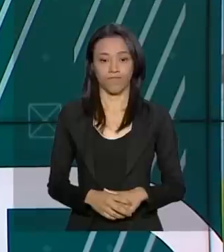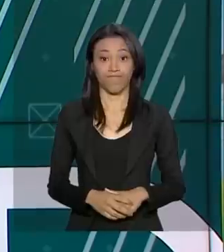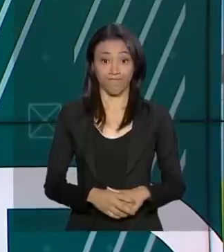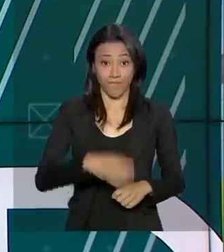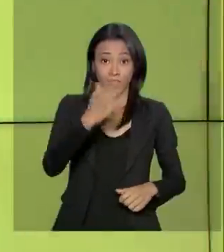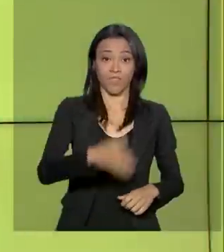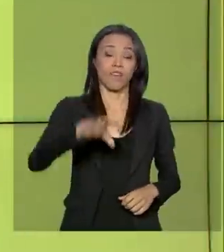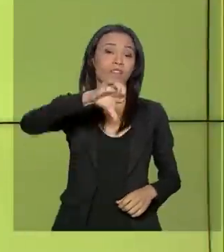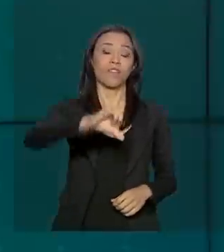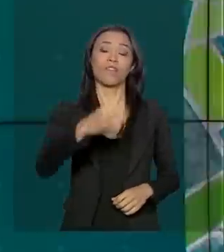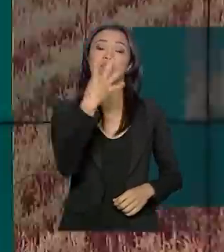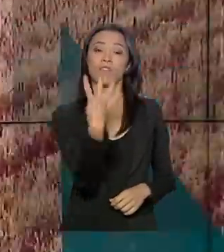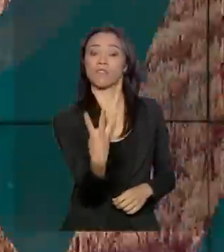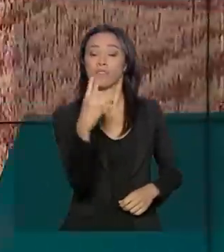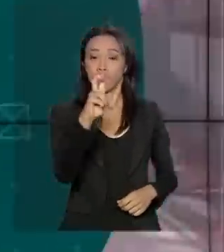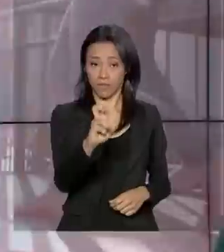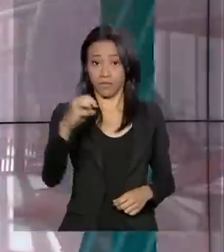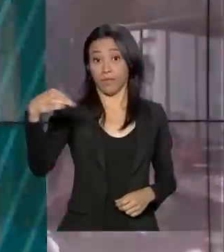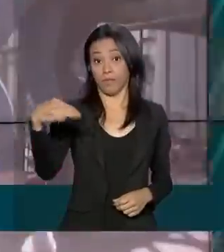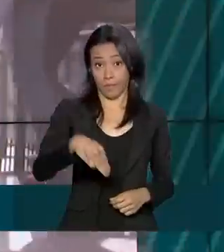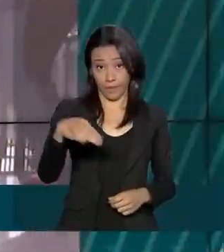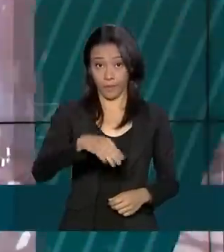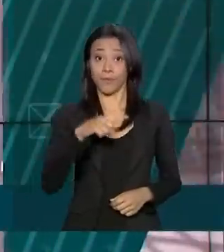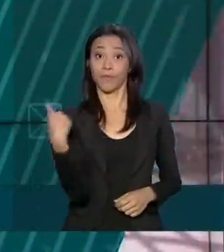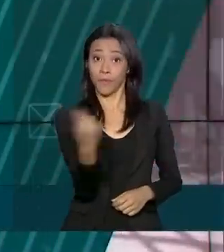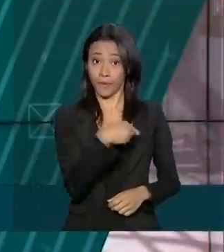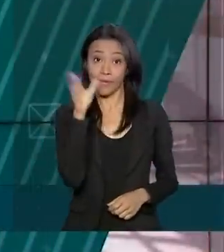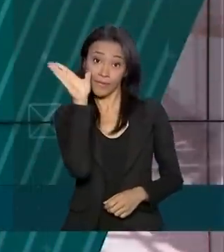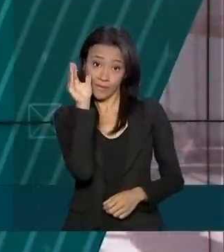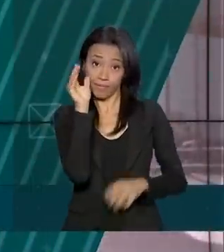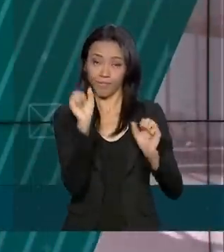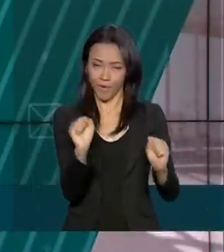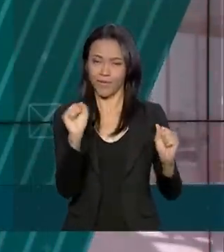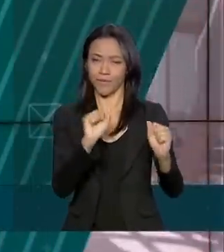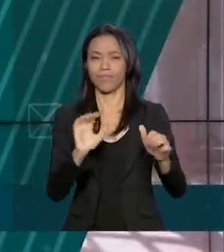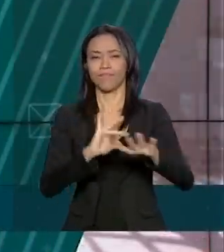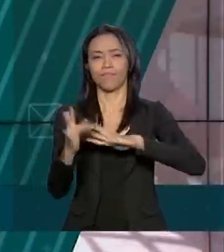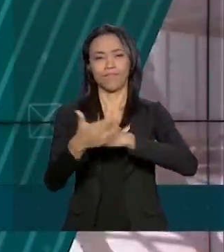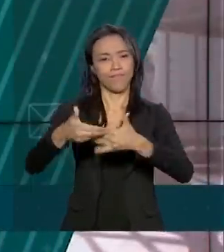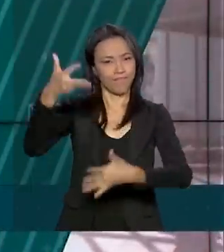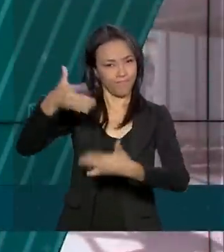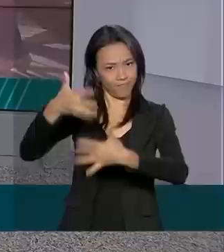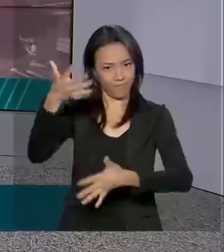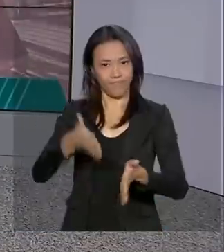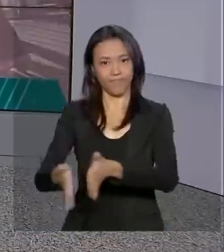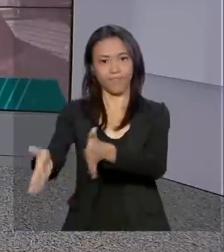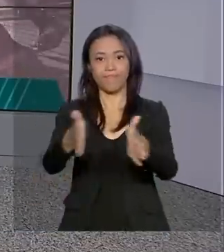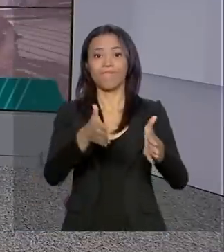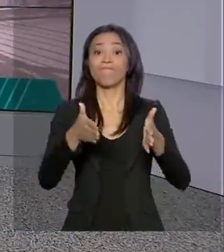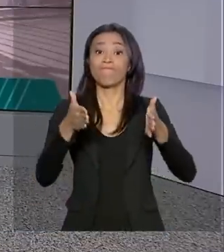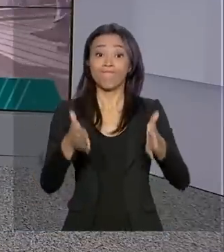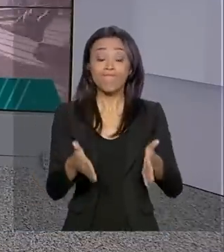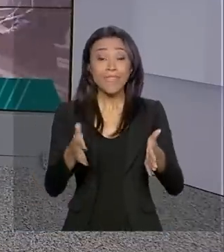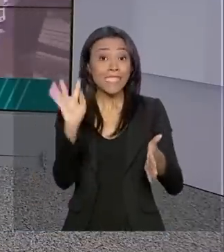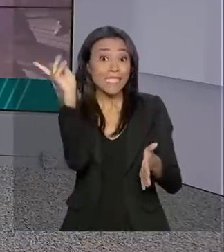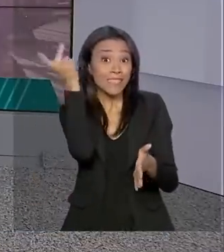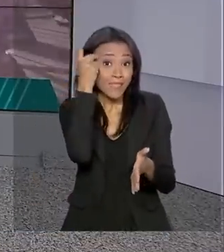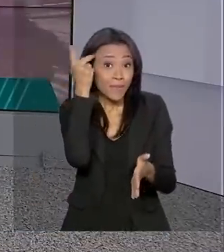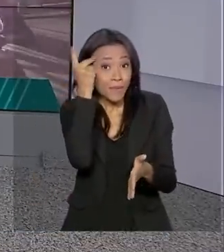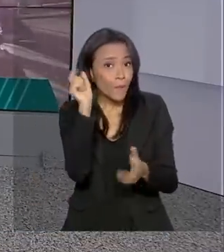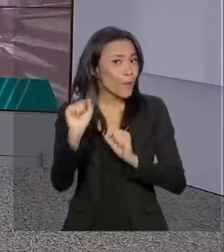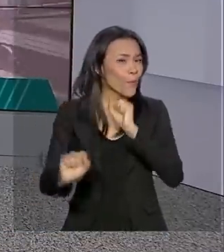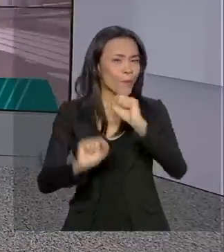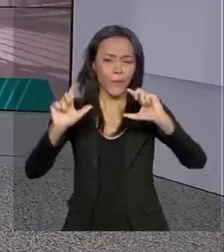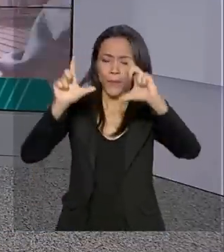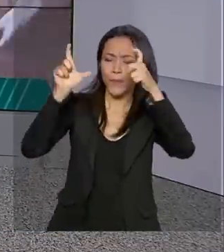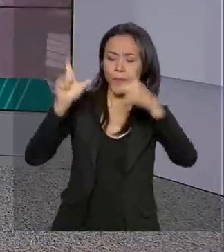São 9 horas e 45 minutos, estamos ao vivo também pelas redes sociais. São Paulo é palco